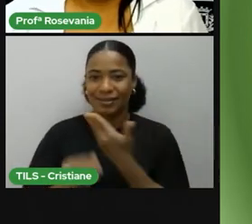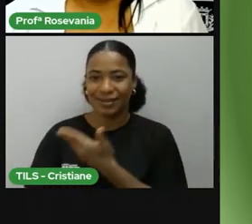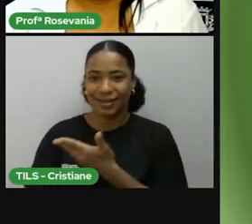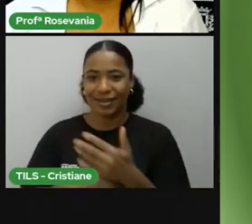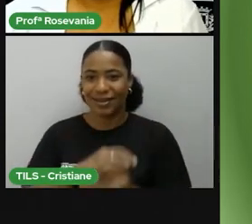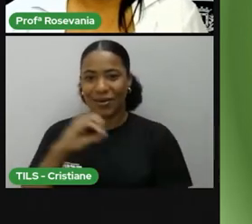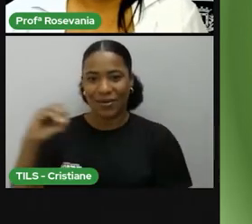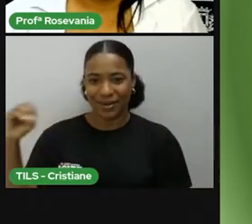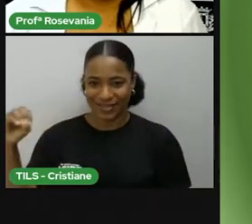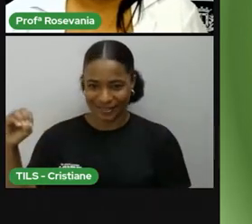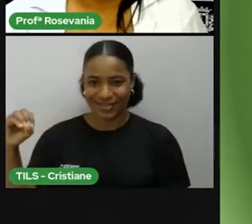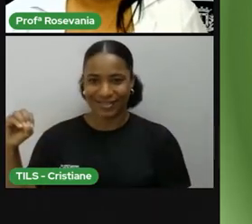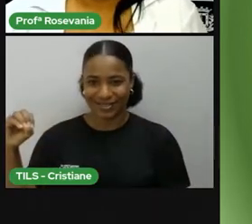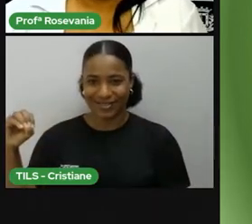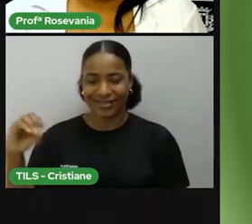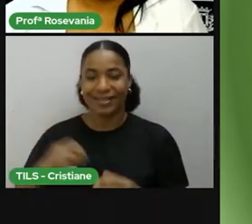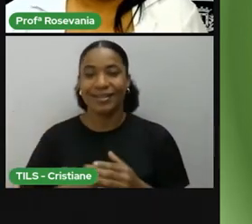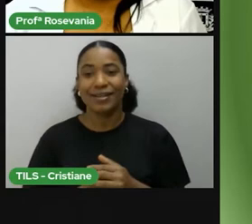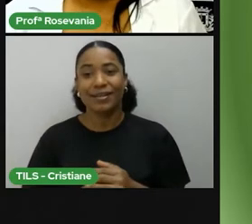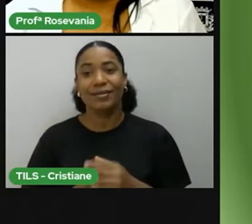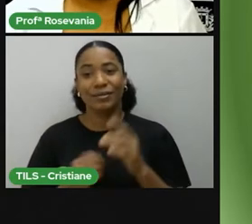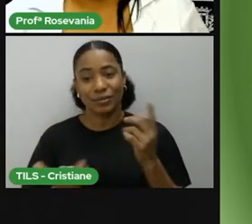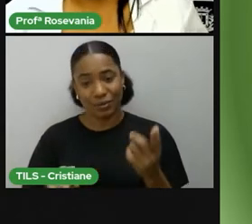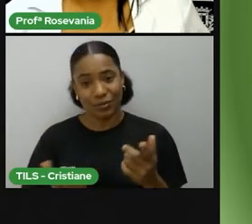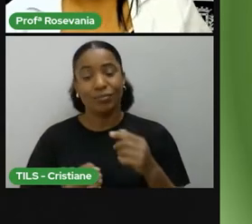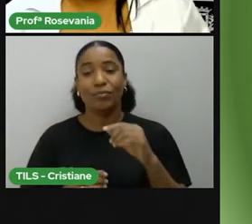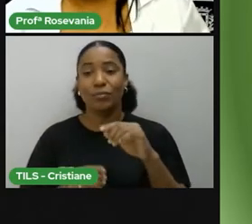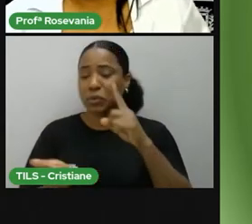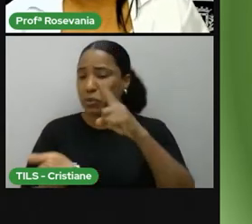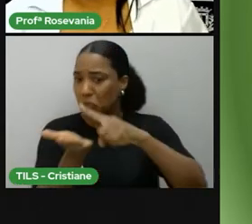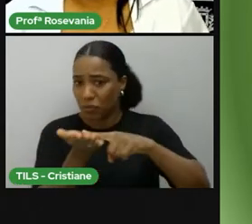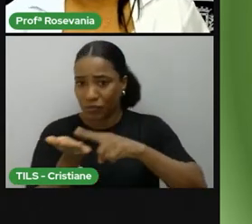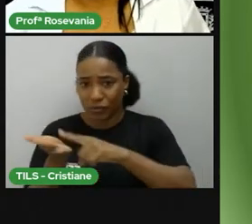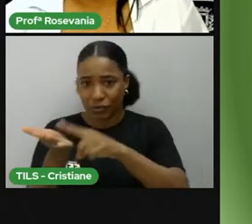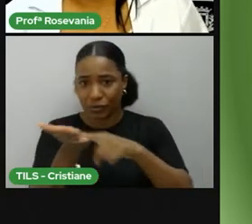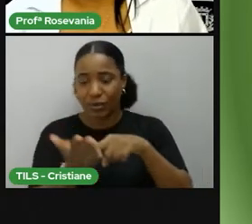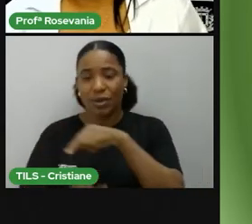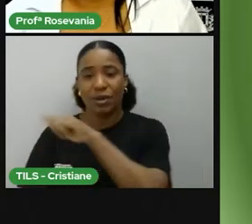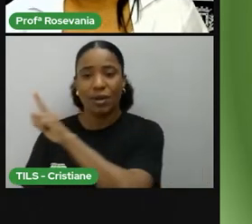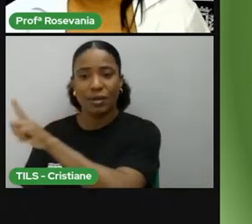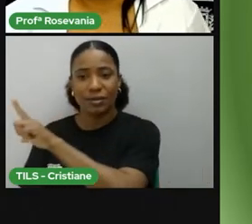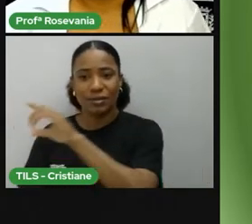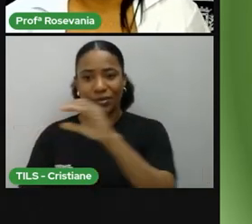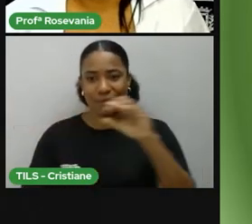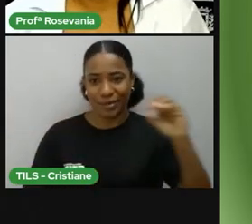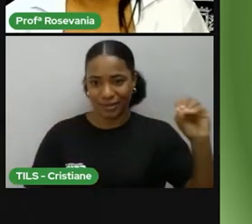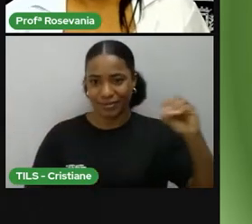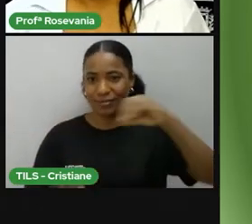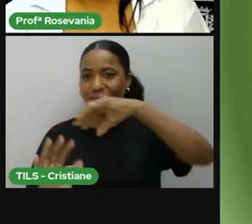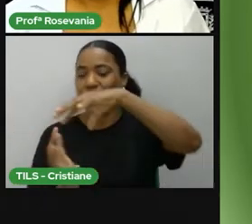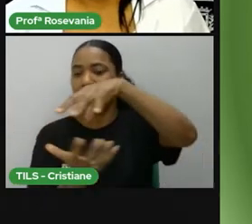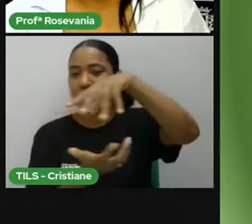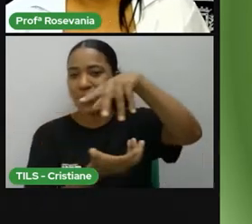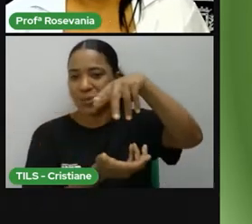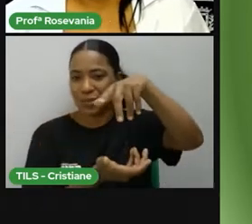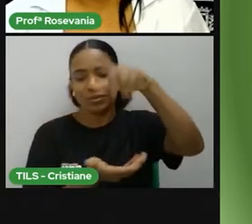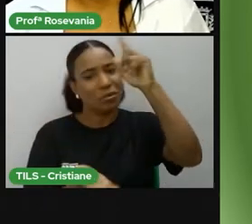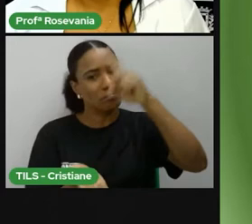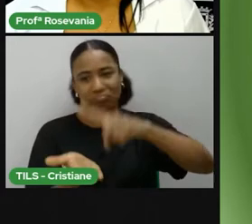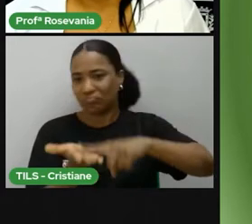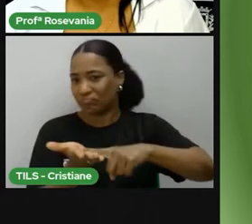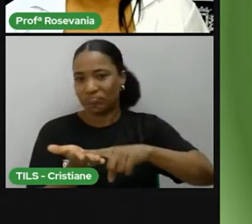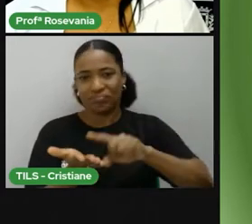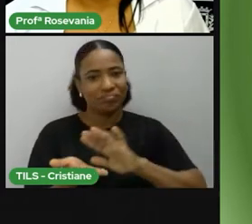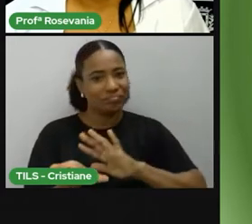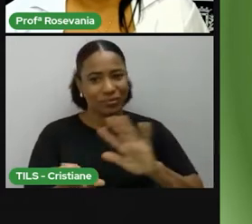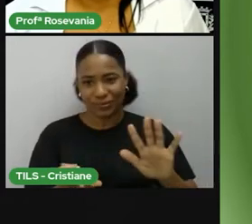hemisfério oeste. Mais uma vez, convencionou-se usar assim, mas vocês sabem que a Terra, ela está solta lá no espaço. E aqui, os paralelos, para